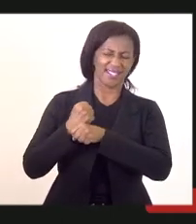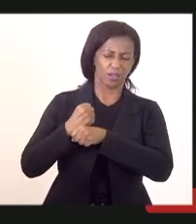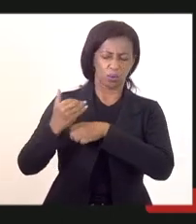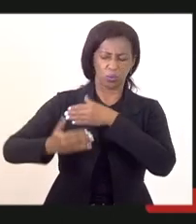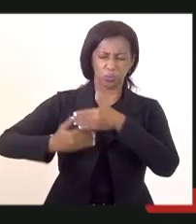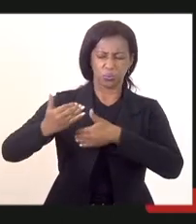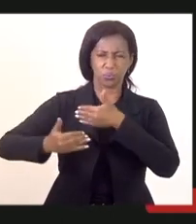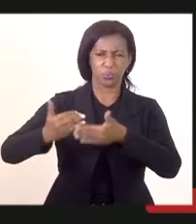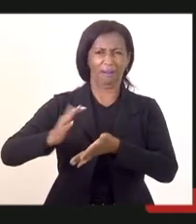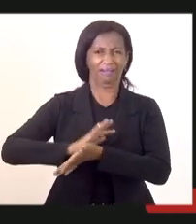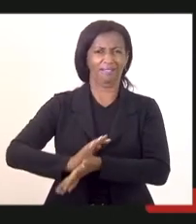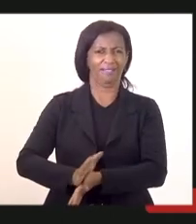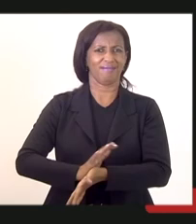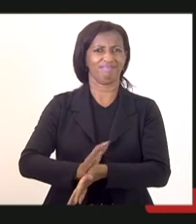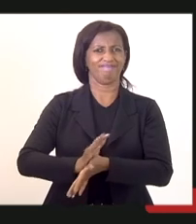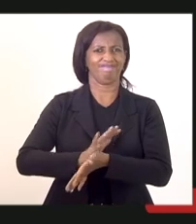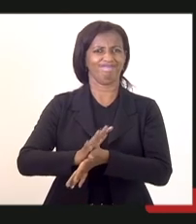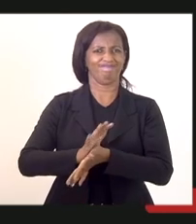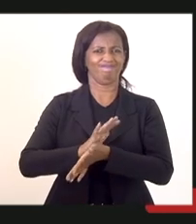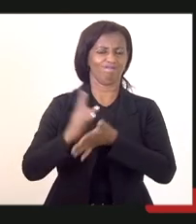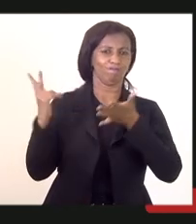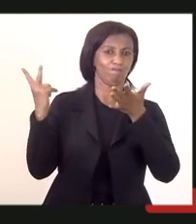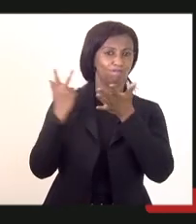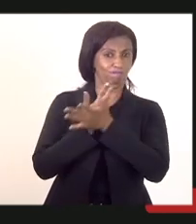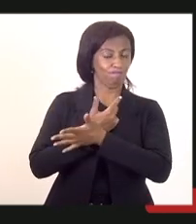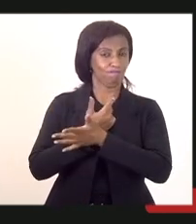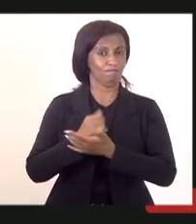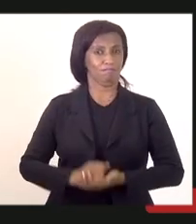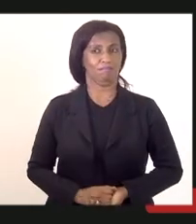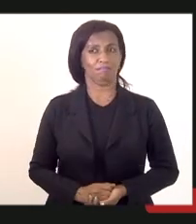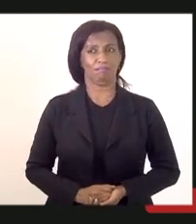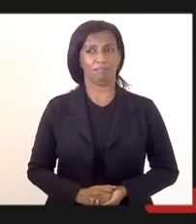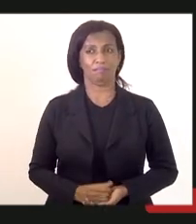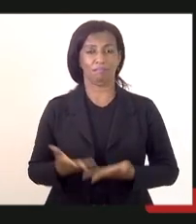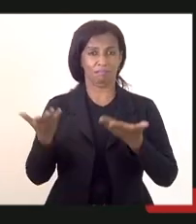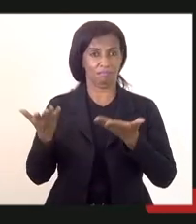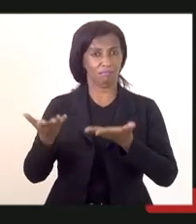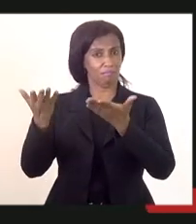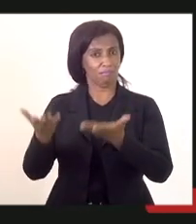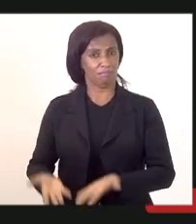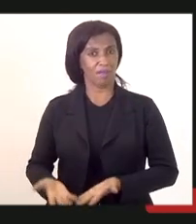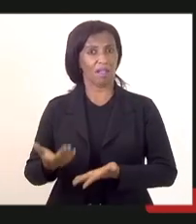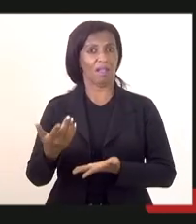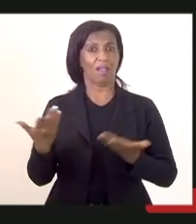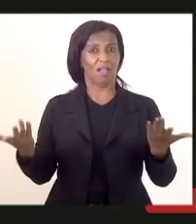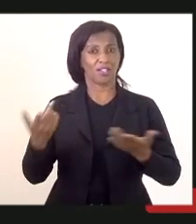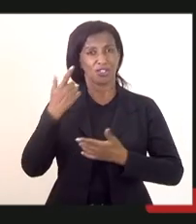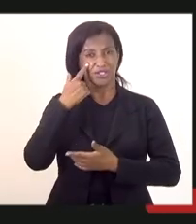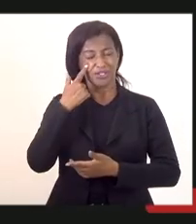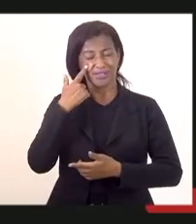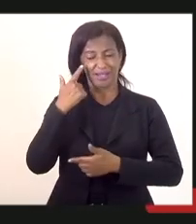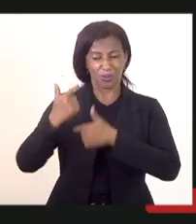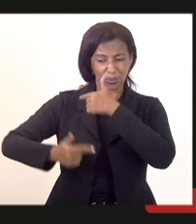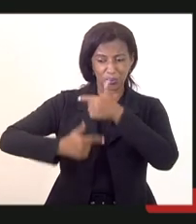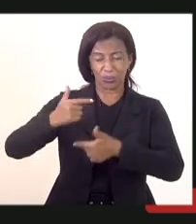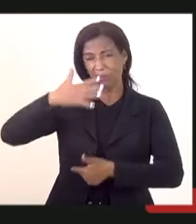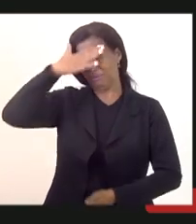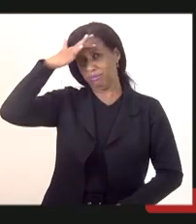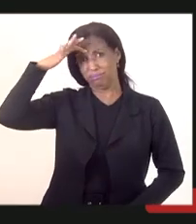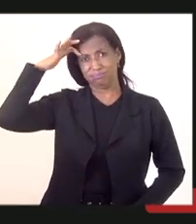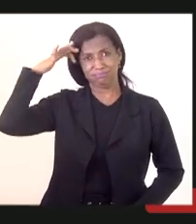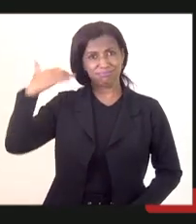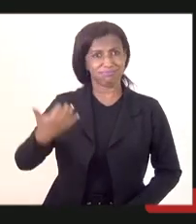foram feitas ao longo do tempo, dentre elas, aí que aí está, que todos nós estamos brigando por vários concursos passados,